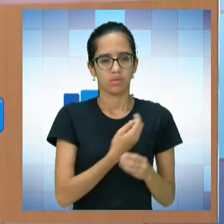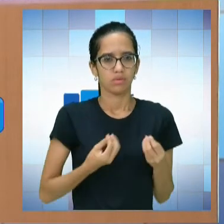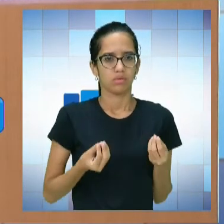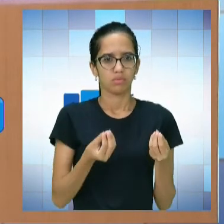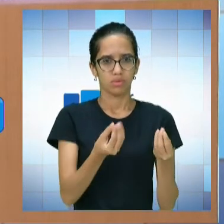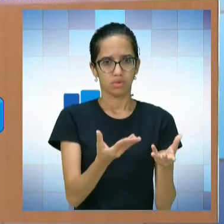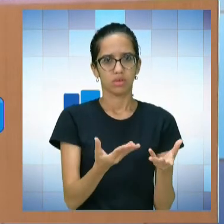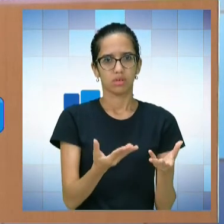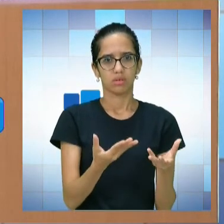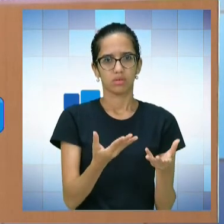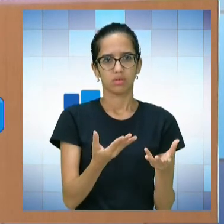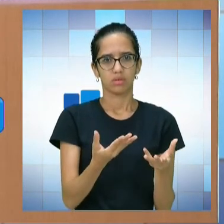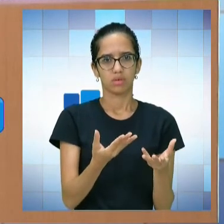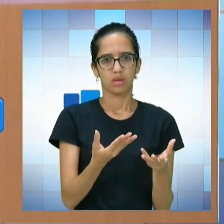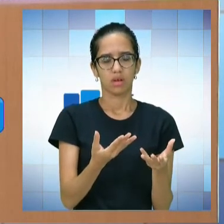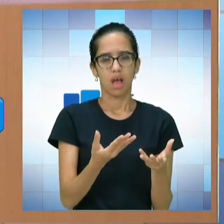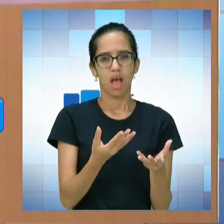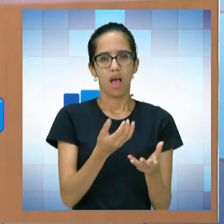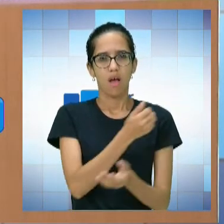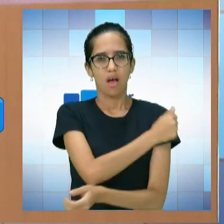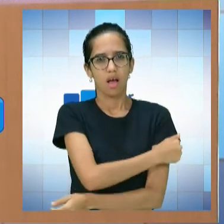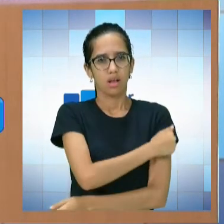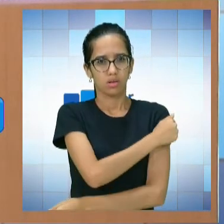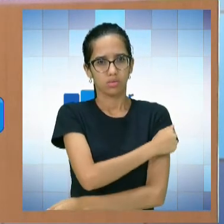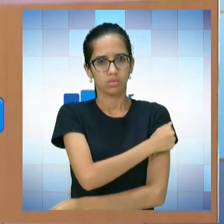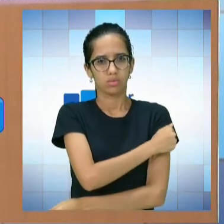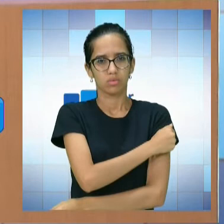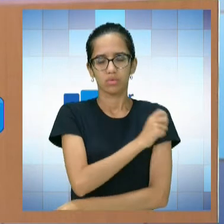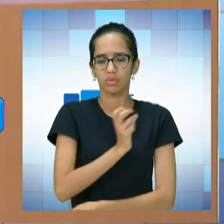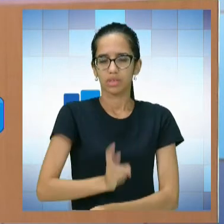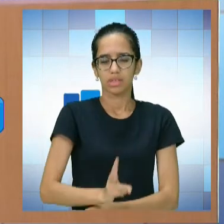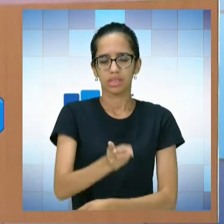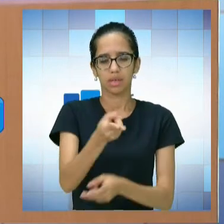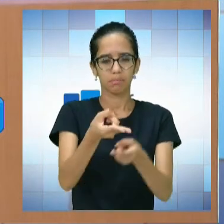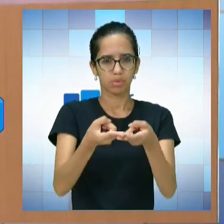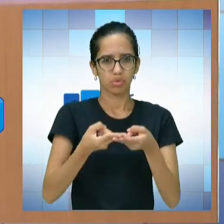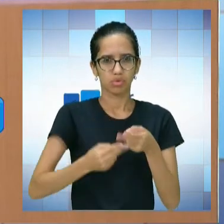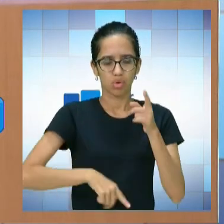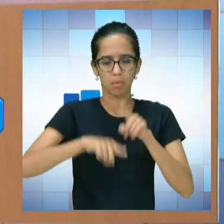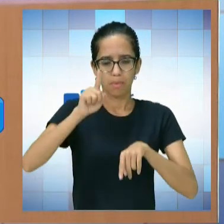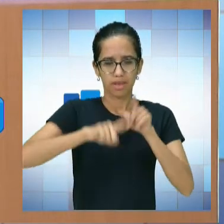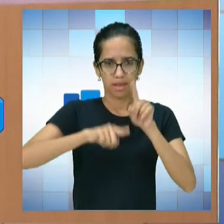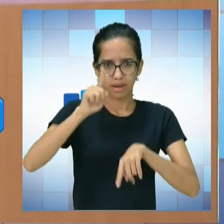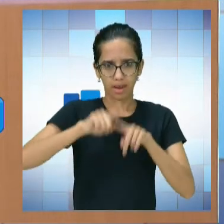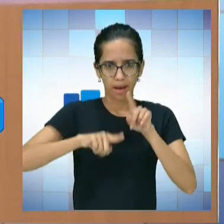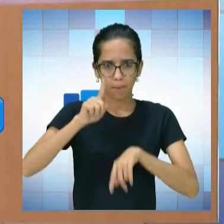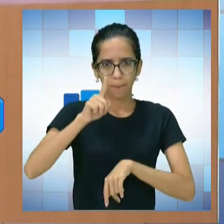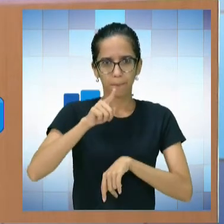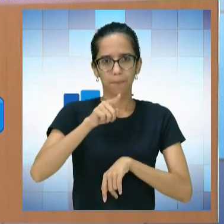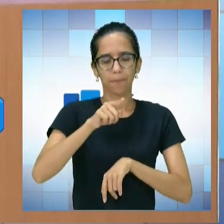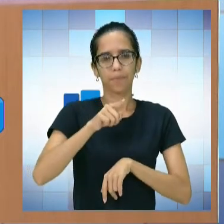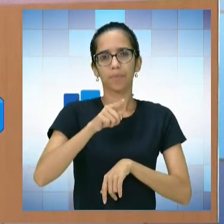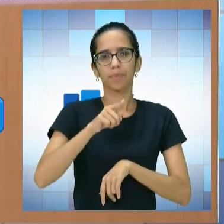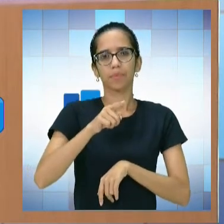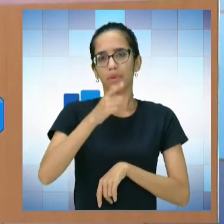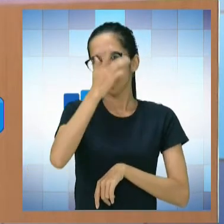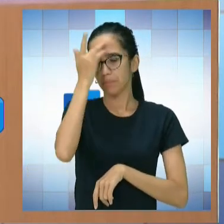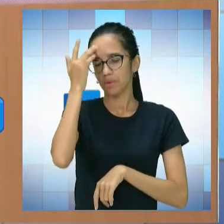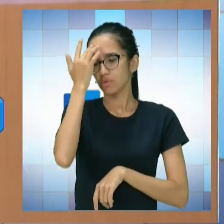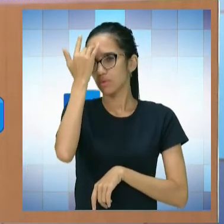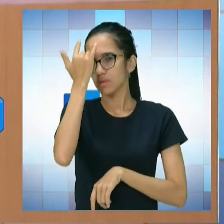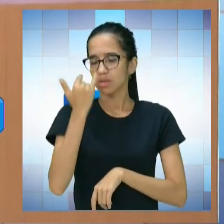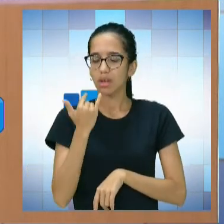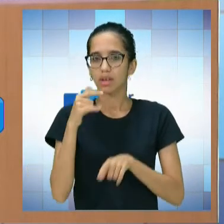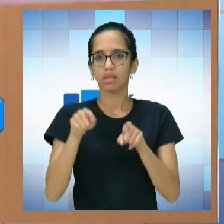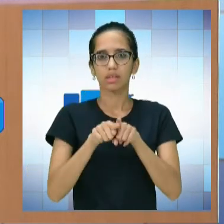o Soroban, que é um recurso que sempre utilizou para o ensino da matemática para o deficiente visual. E a gente tem